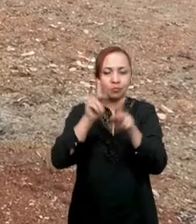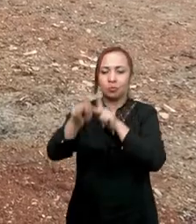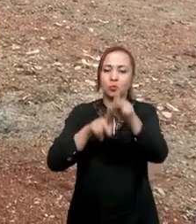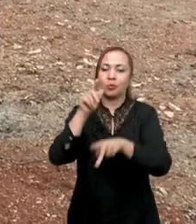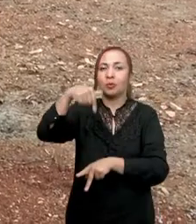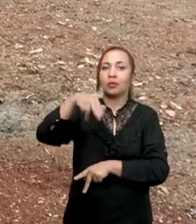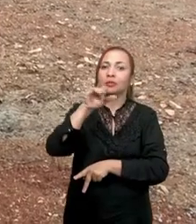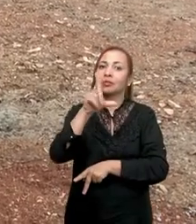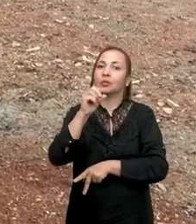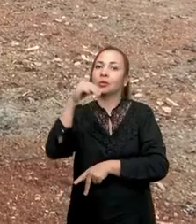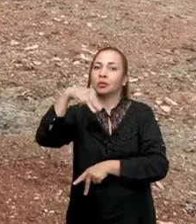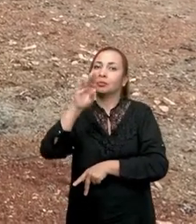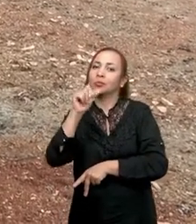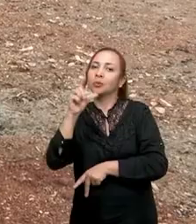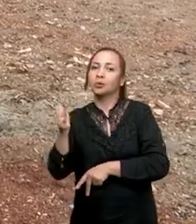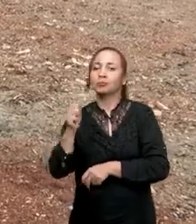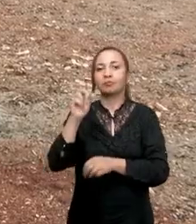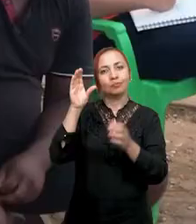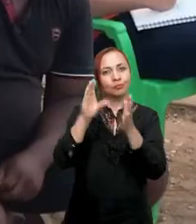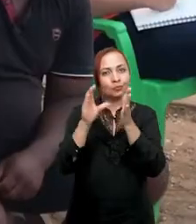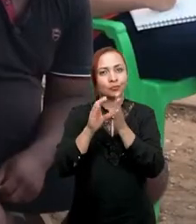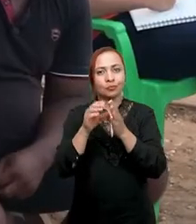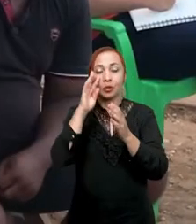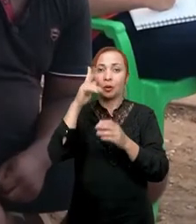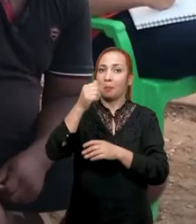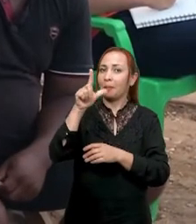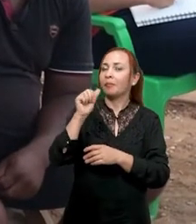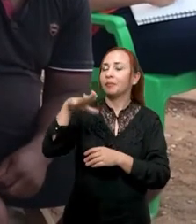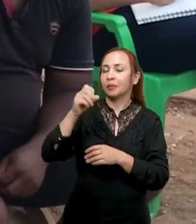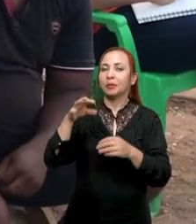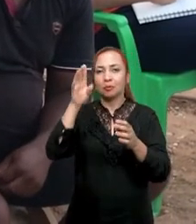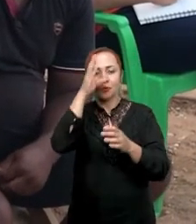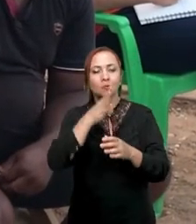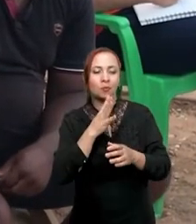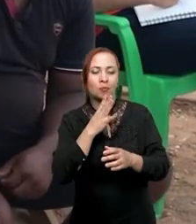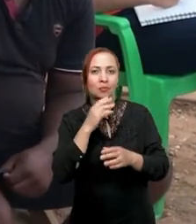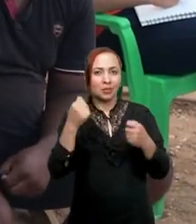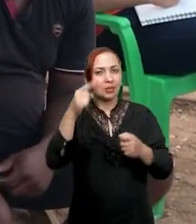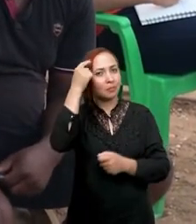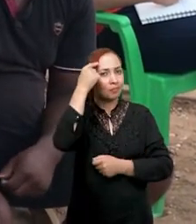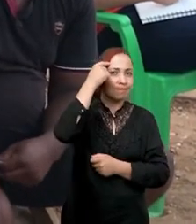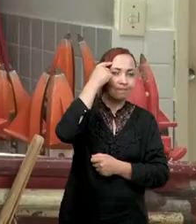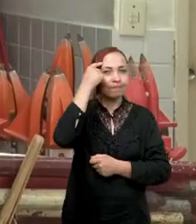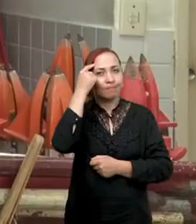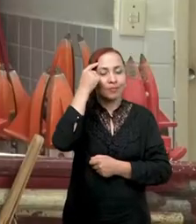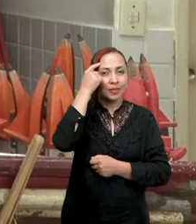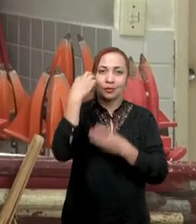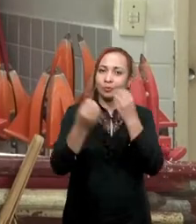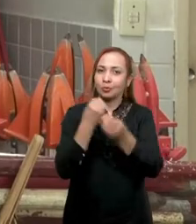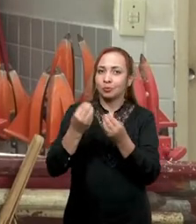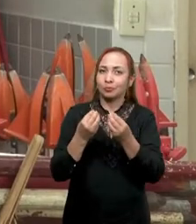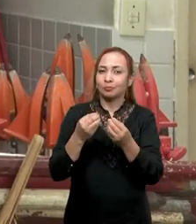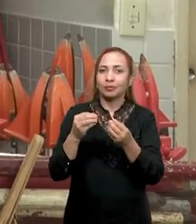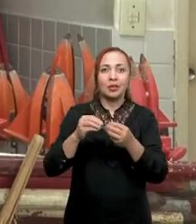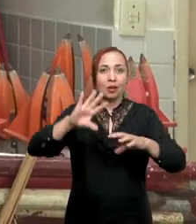reconhecimento dessas comunidades, formalmente, pela Fundação Palmares, é algo que precisa realmente ser repensado no sentido